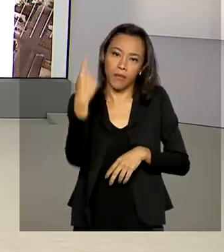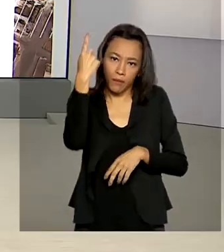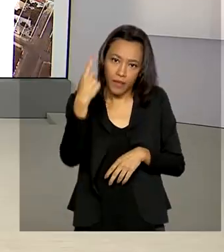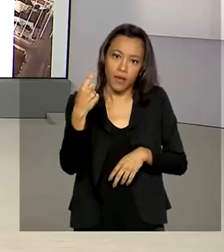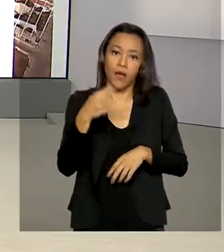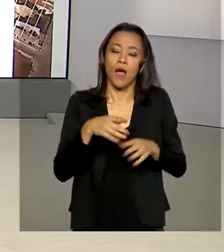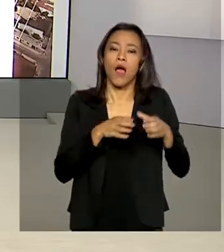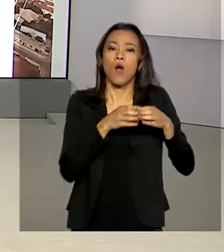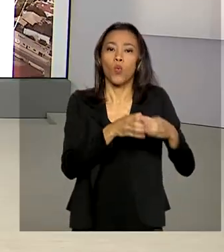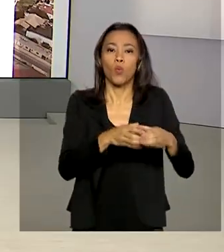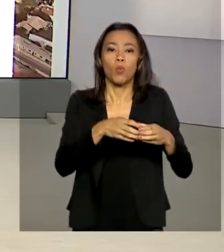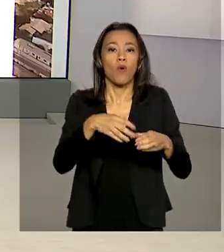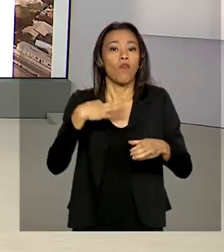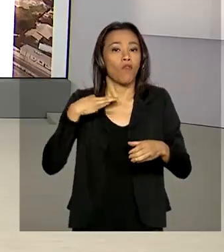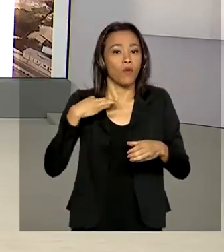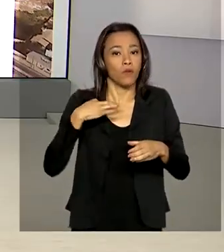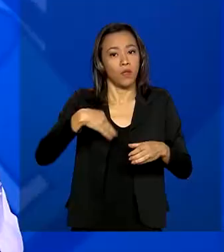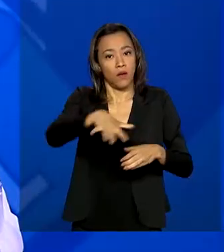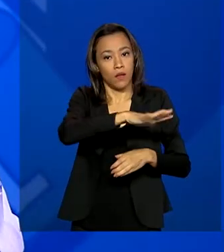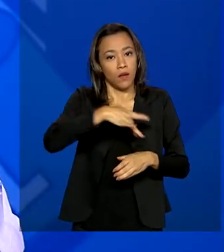voluntários da área da saúde.